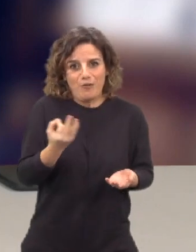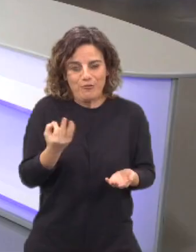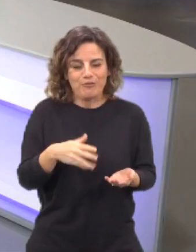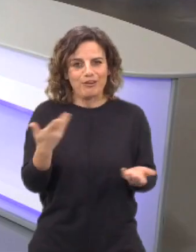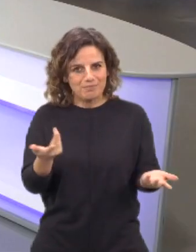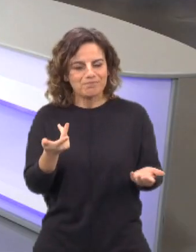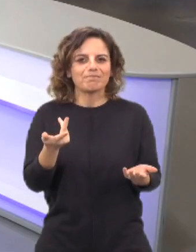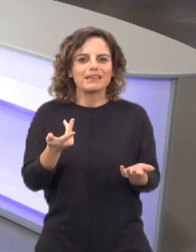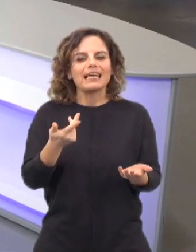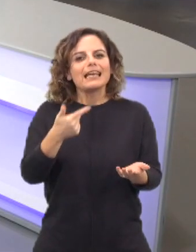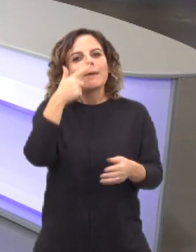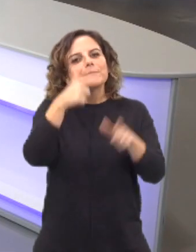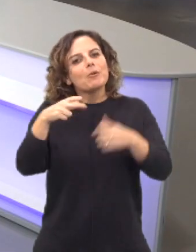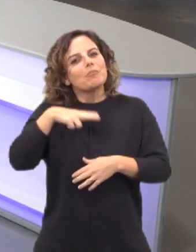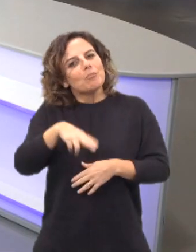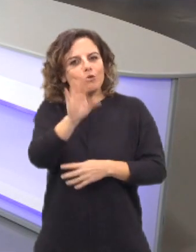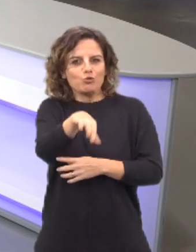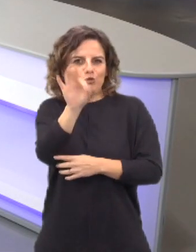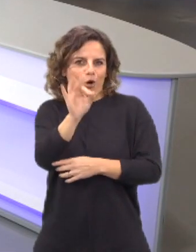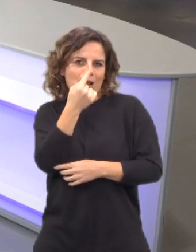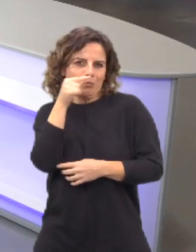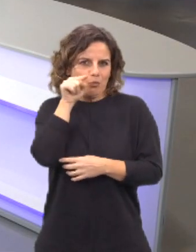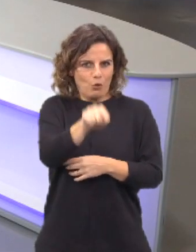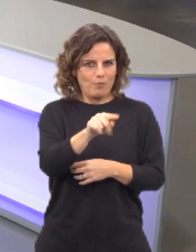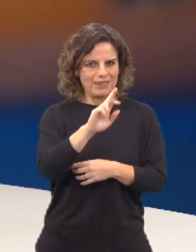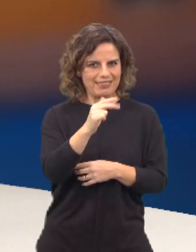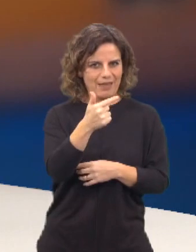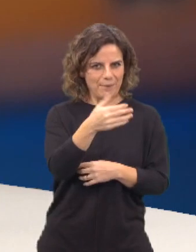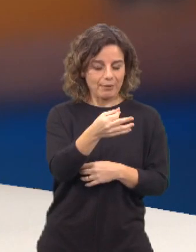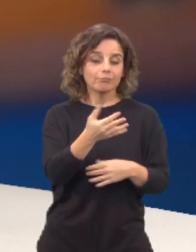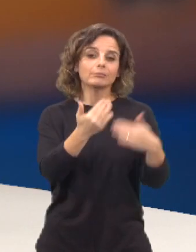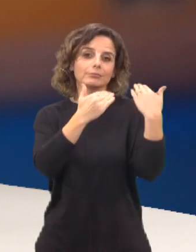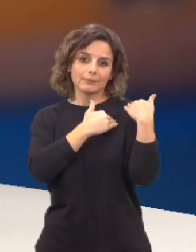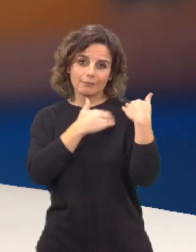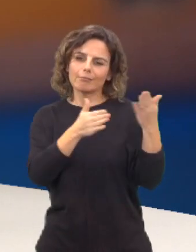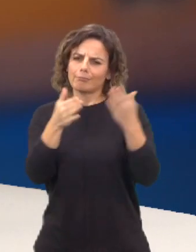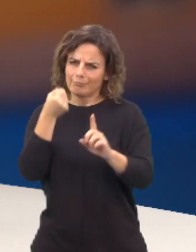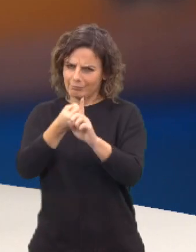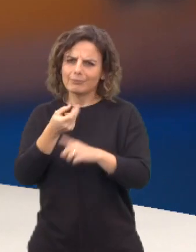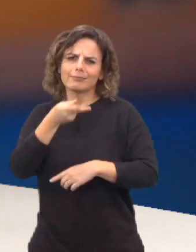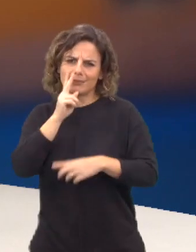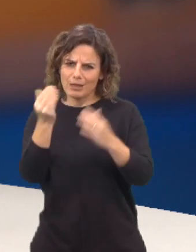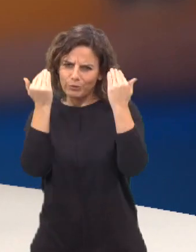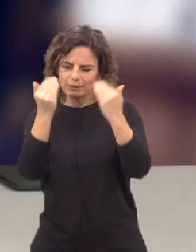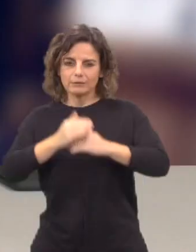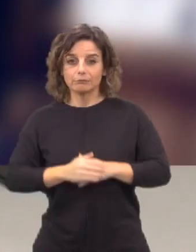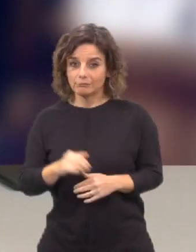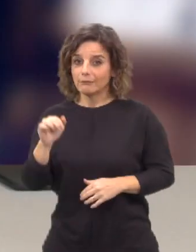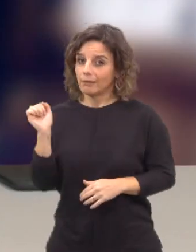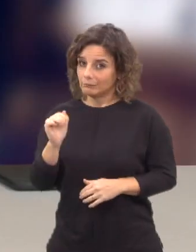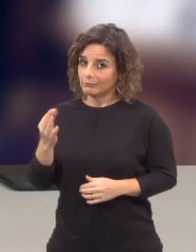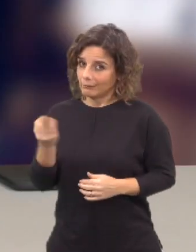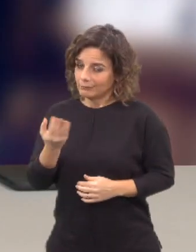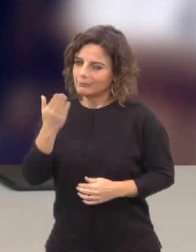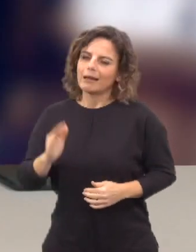televisão dos portugueses, é uma responsabilidade, mas também um grande desafio ser o Diretor de Informação? É sim,